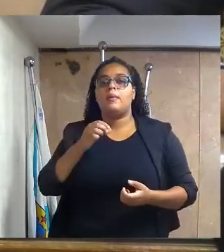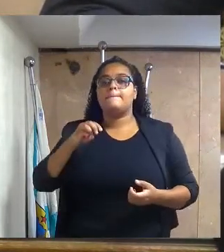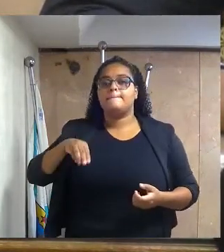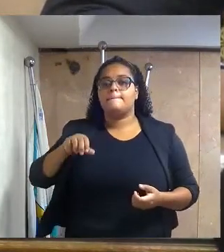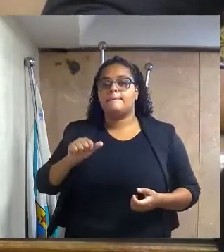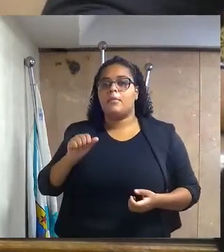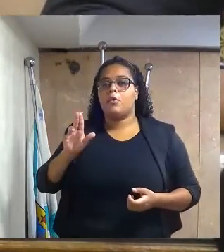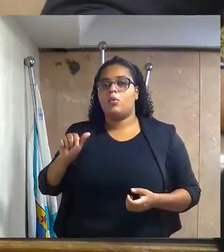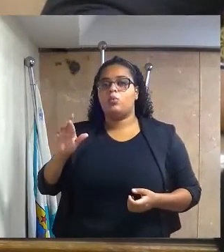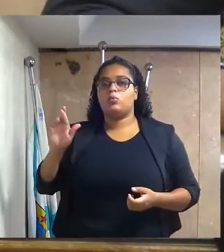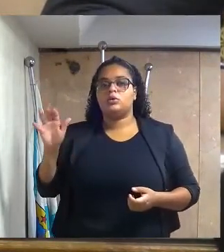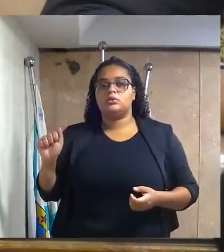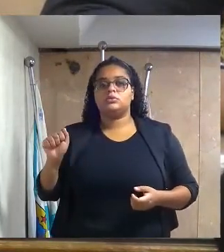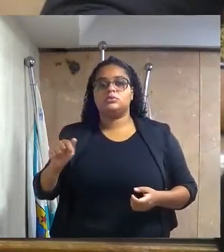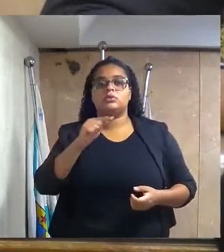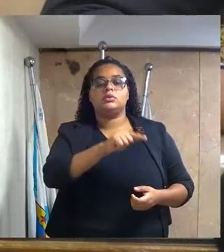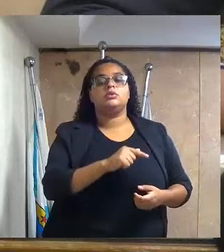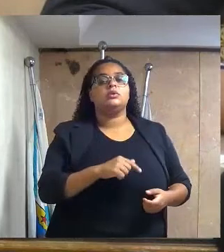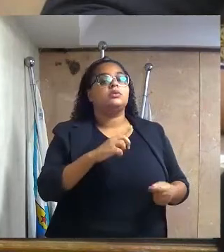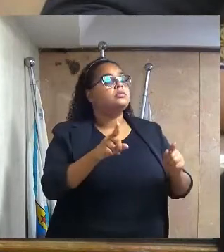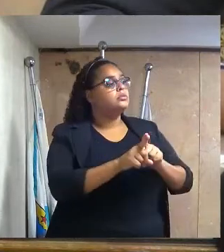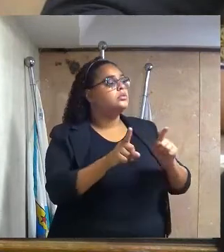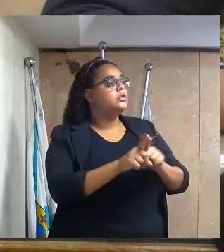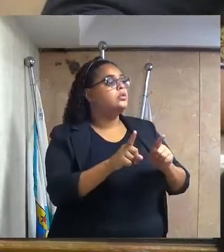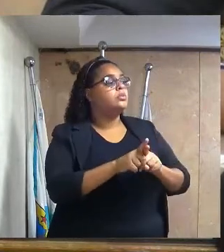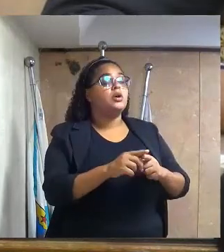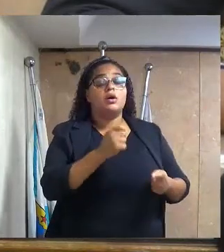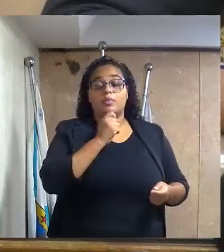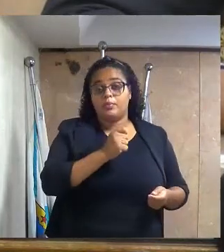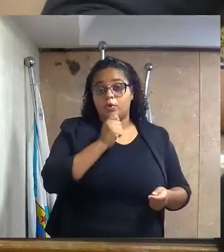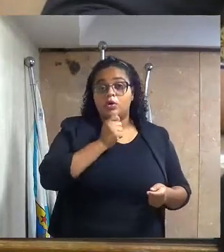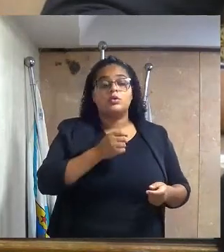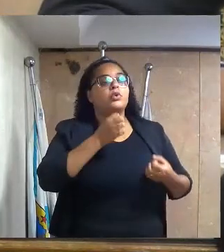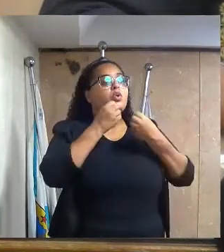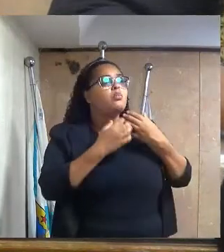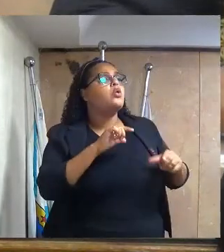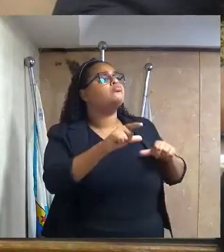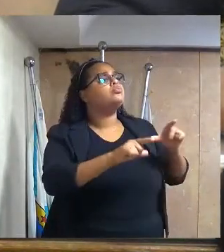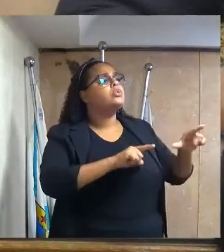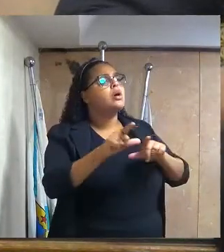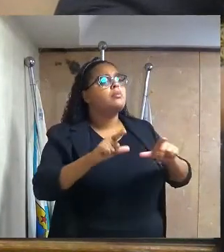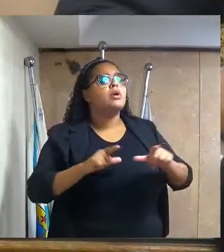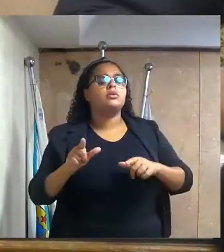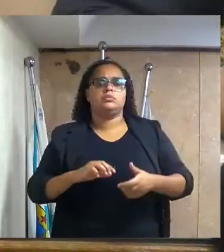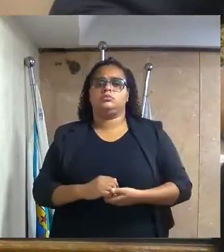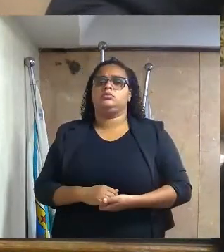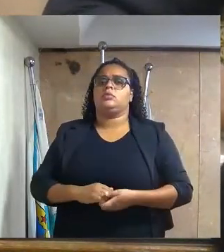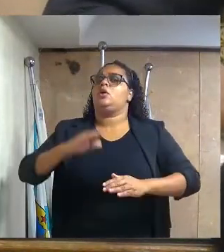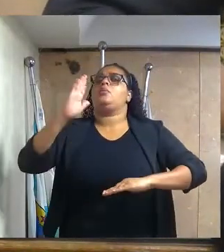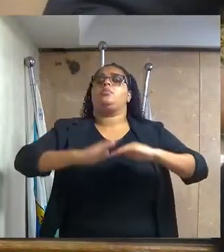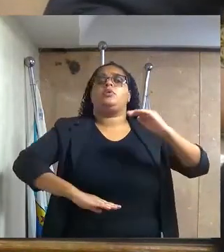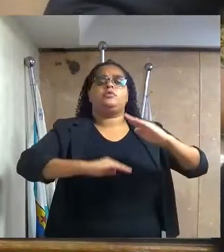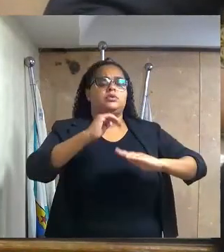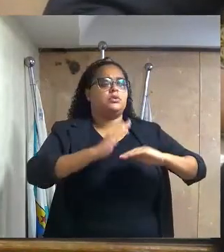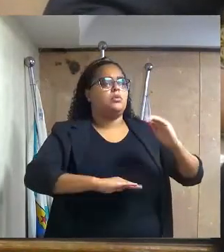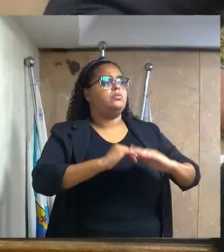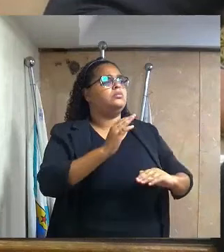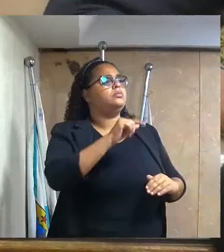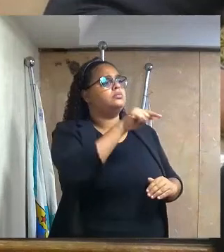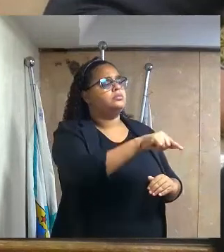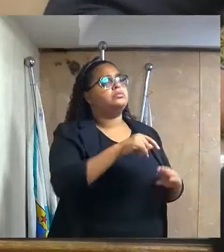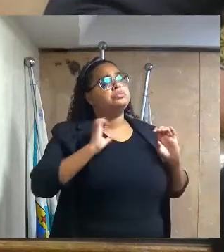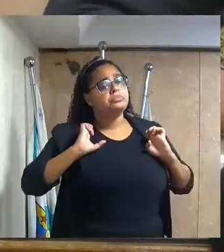Maurício Gali Bastos, repórter pelos relevantes serviços prestados, ao pautar o exercício das suas funções,